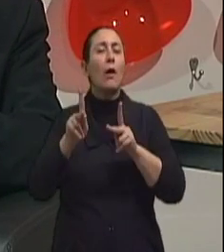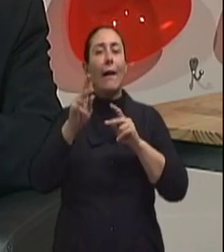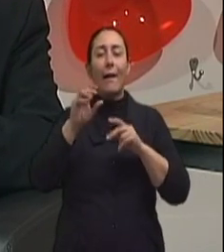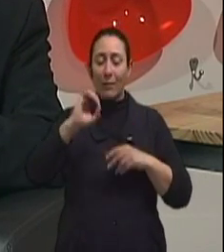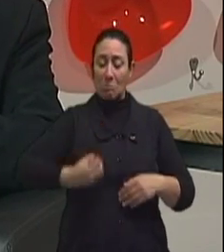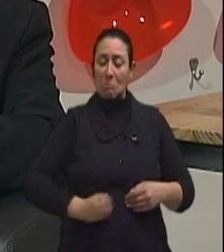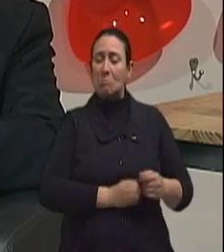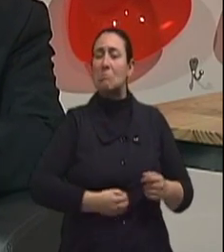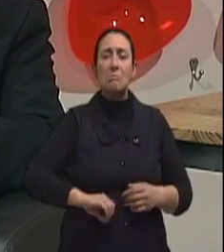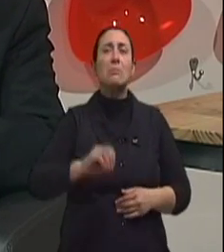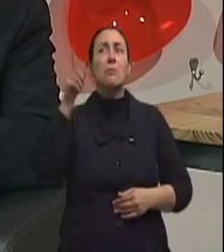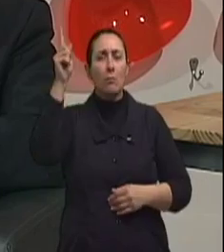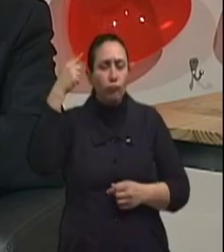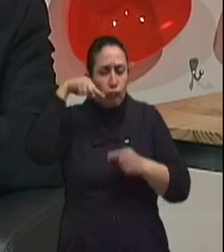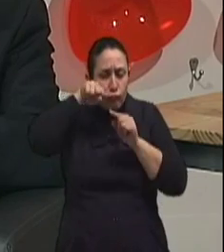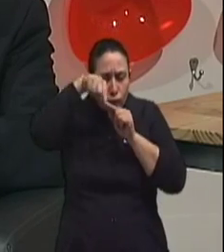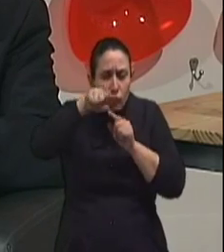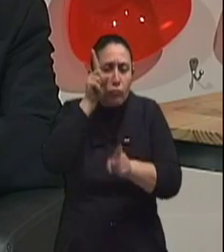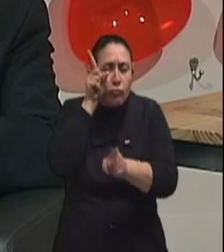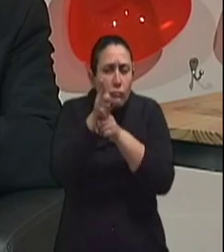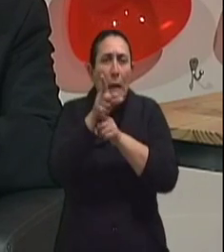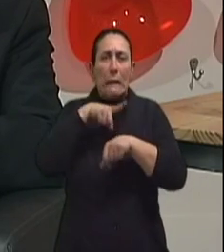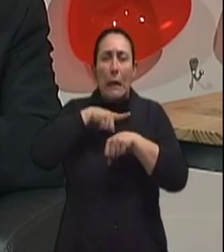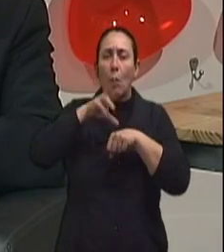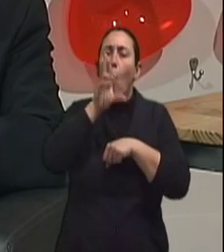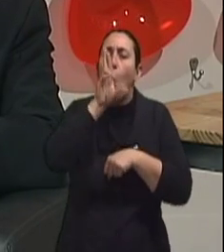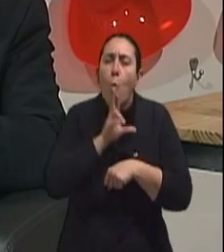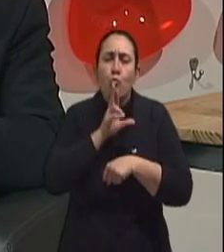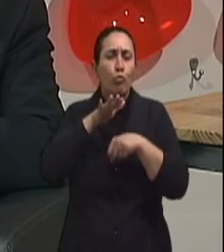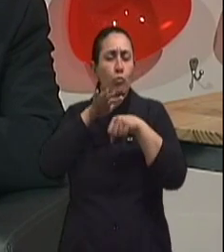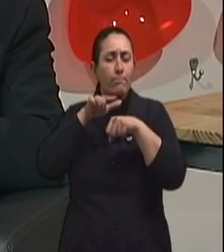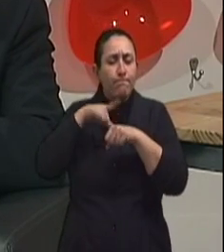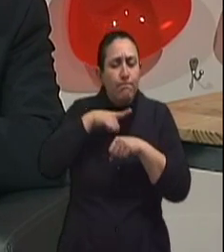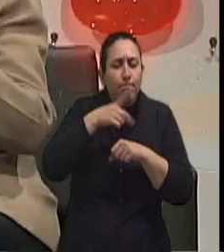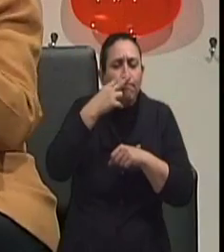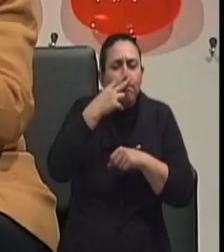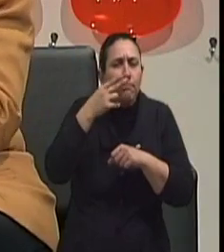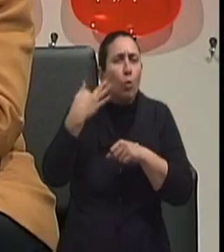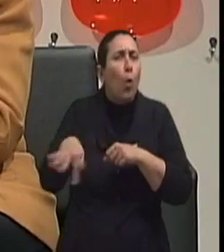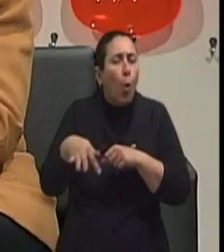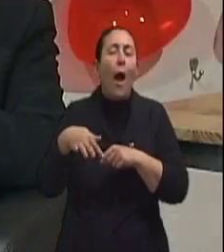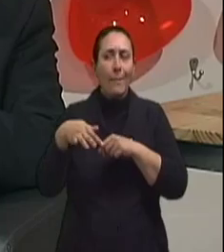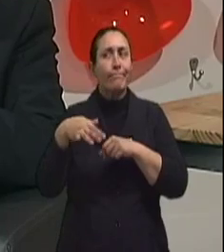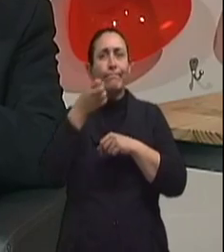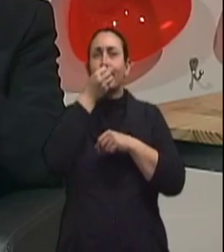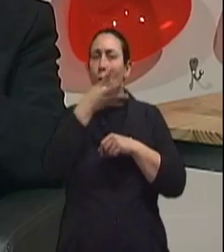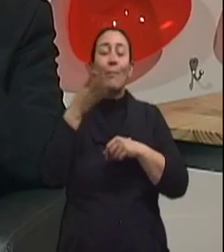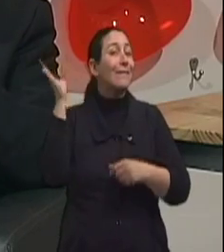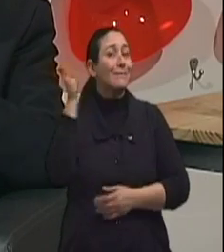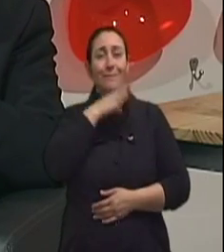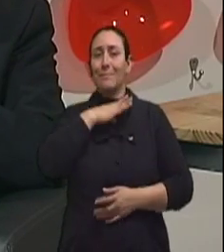impedir que se forme um câncer, ou a detecção precoce de um câncer aumentando a chance de cura. É usado como prevenção, então? Como uma